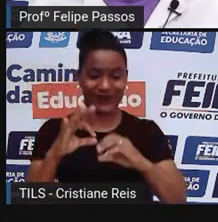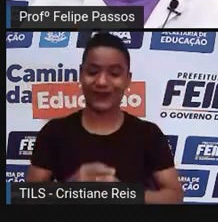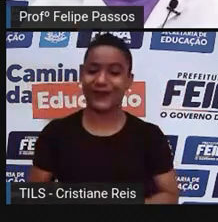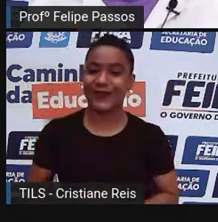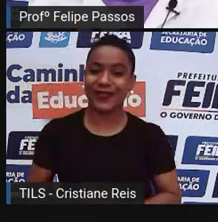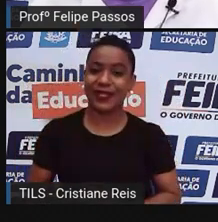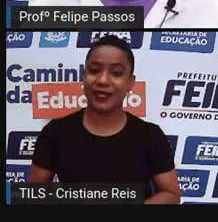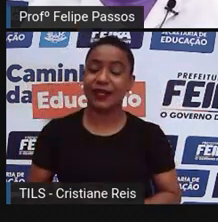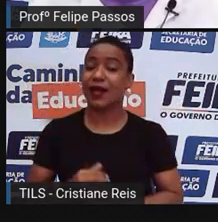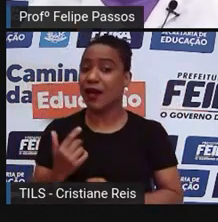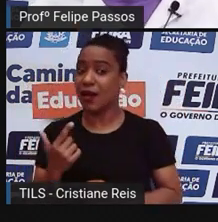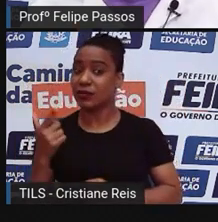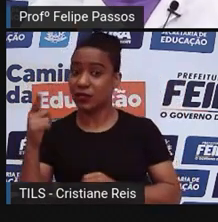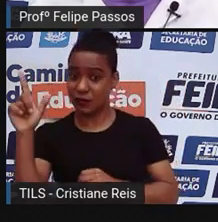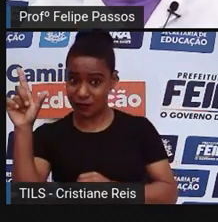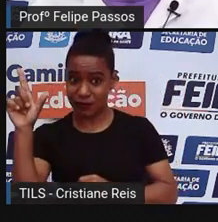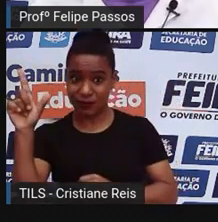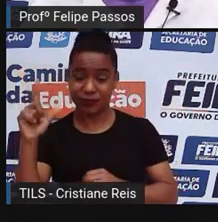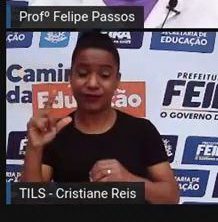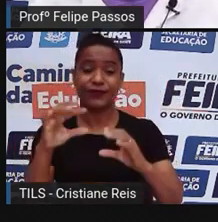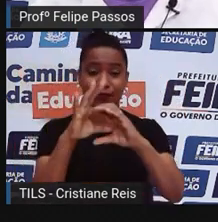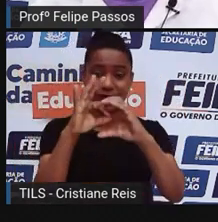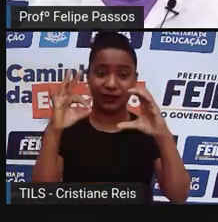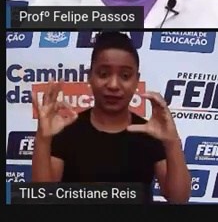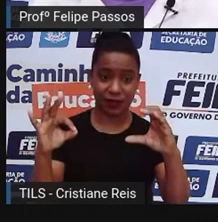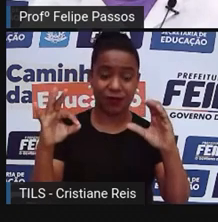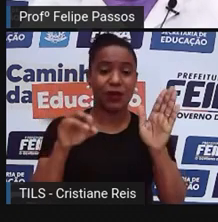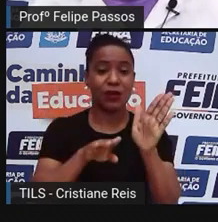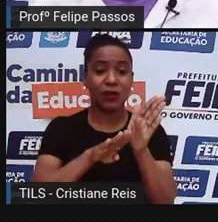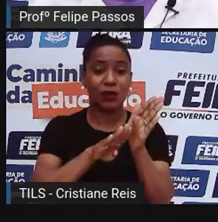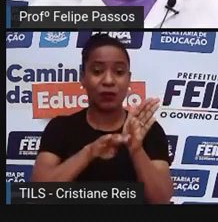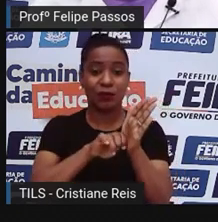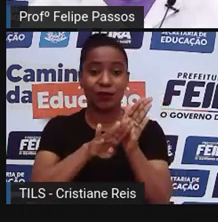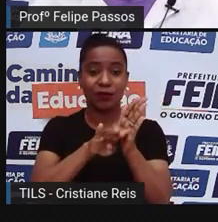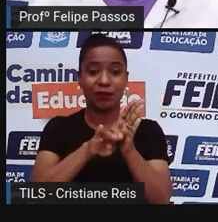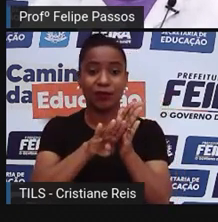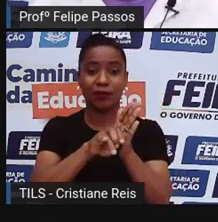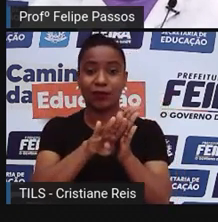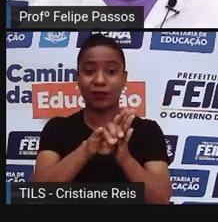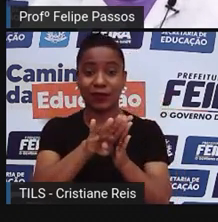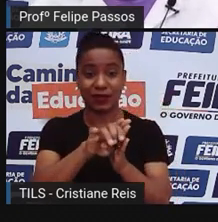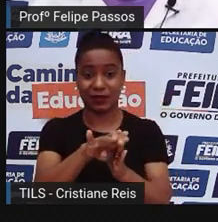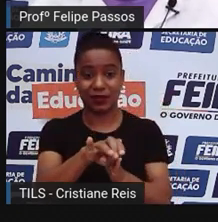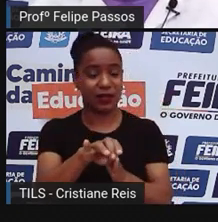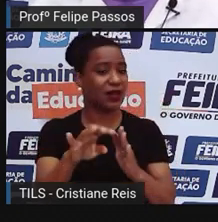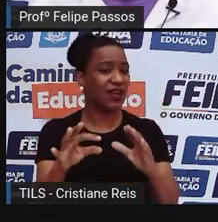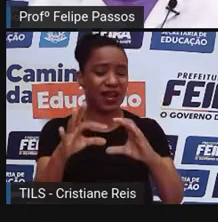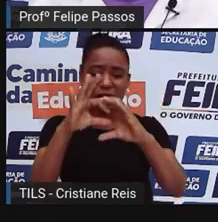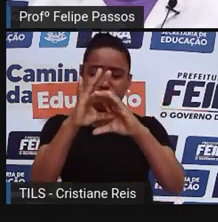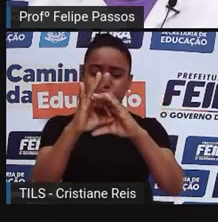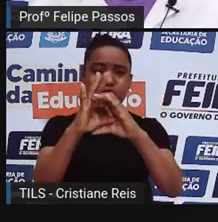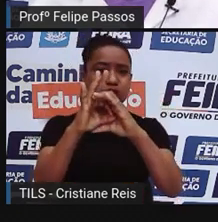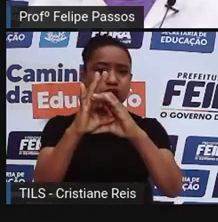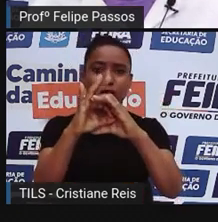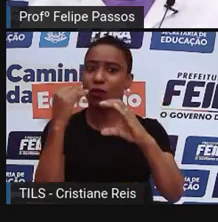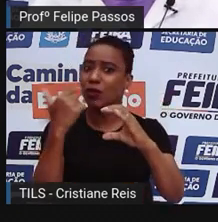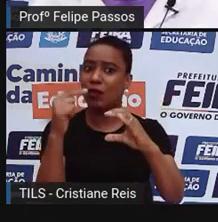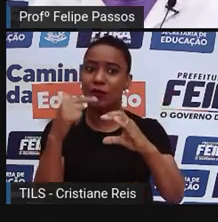célula procariótica, a gente pode chamar assim, ela não tem núcleo. Então, são células bem pequenininhas,